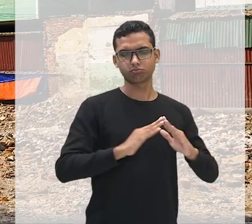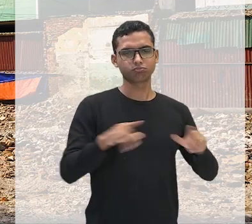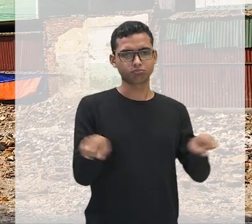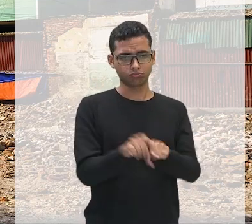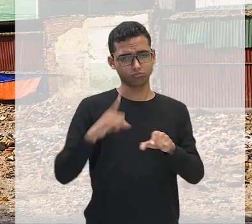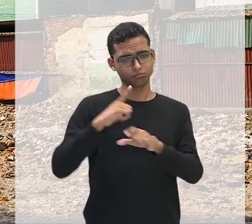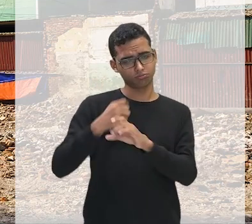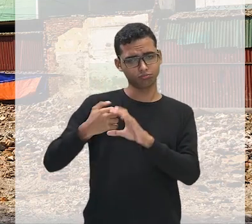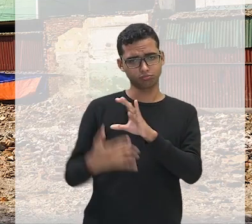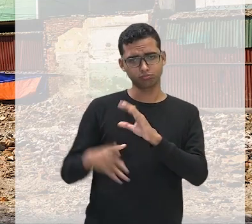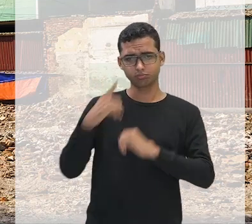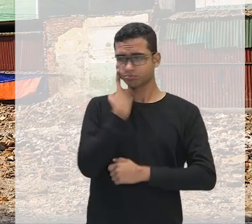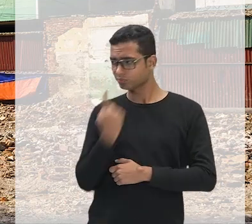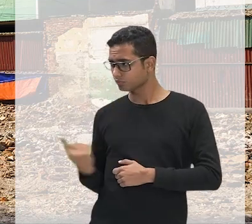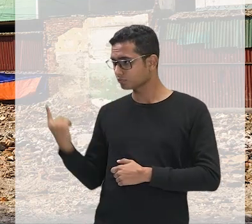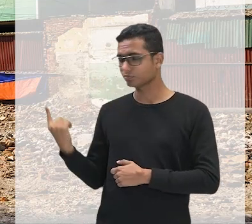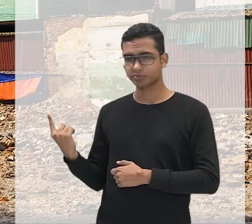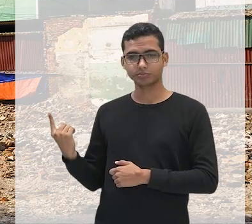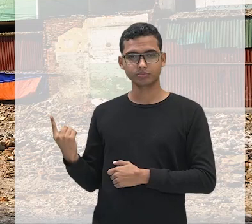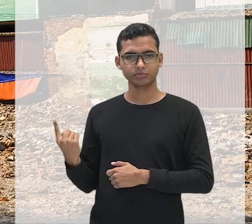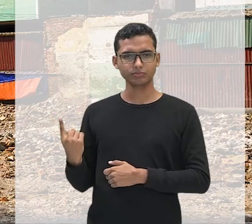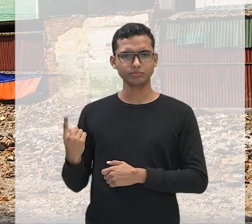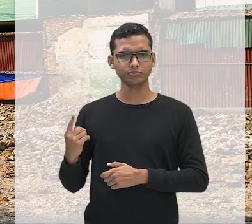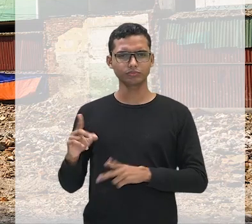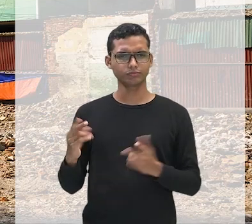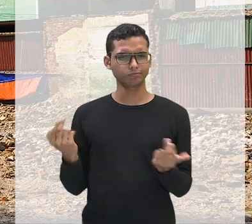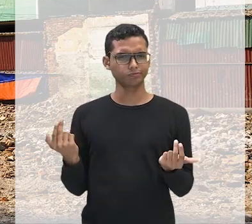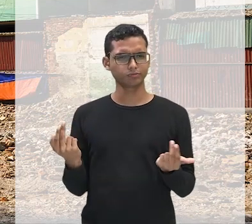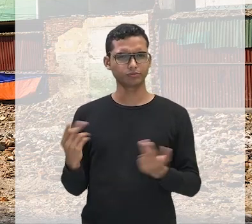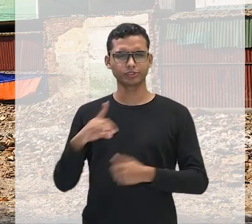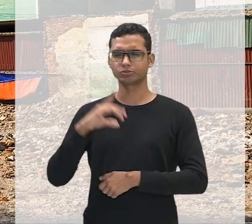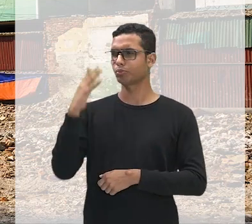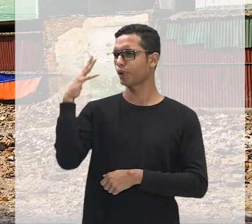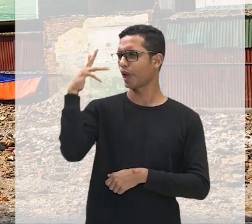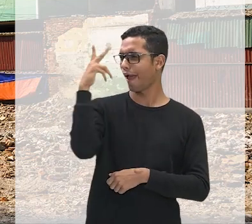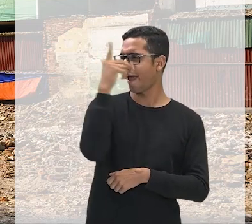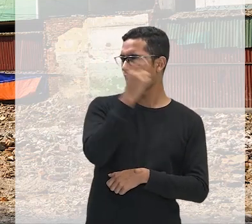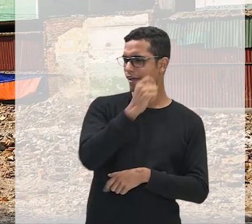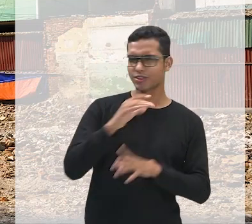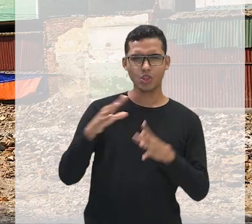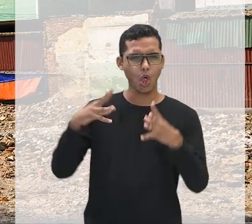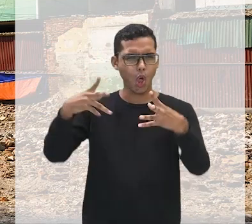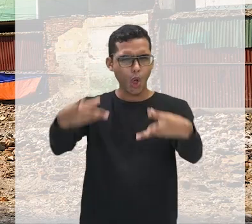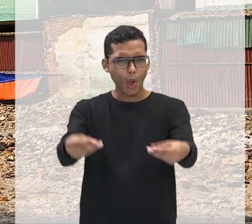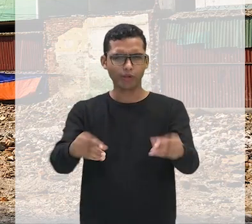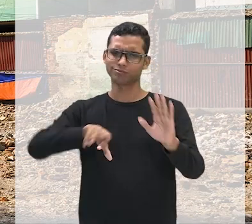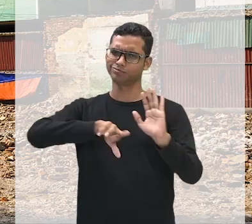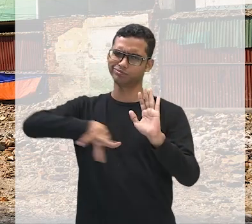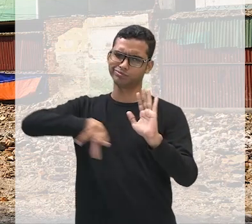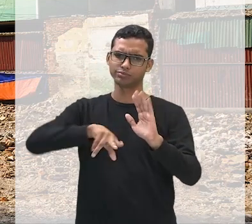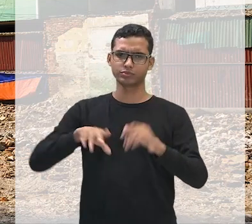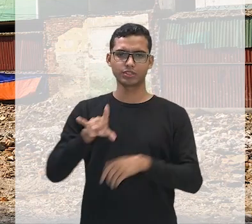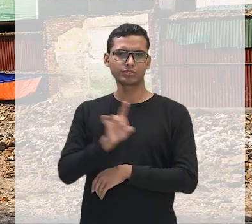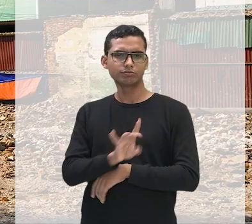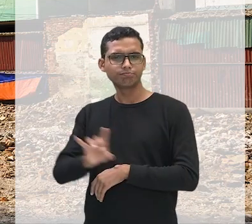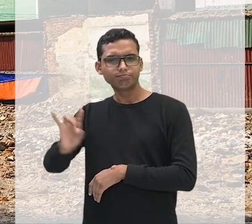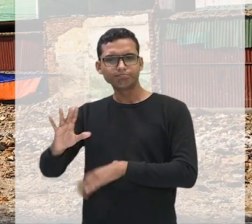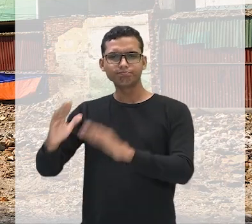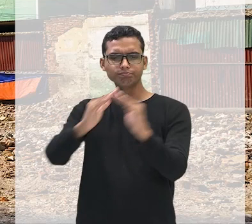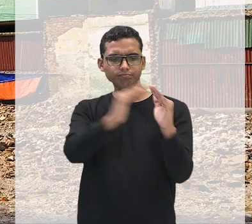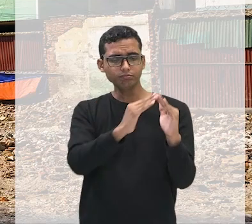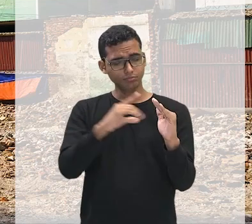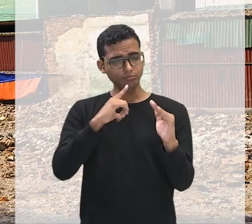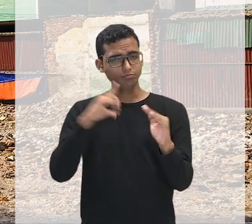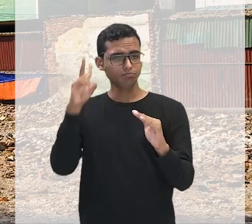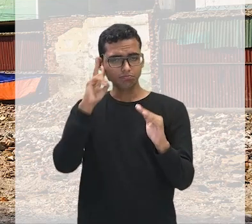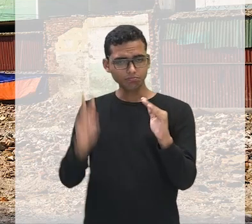a gente consegue ver que nem todas as casas são 100% bonitas, né? Cada casa, gente, ela tem uma história, ela tem uma